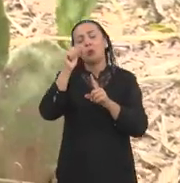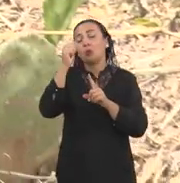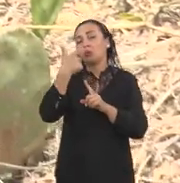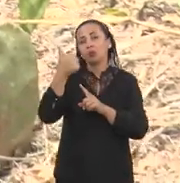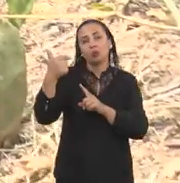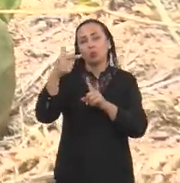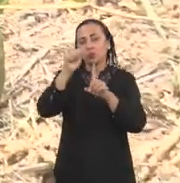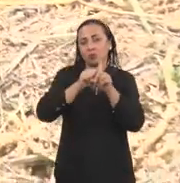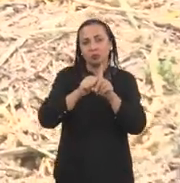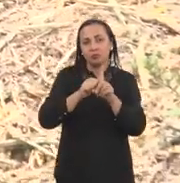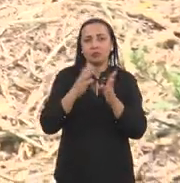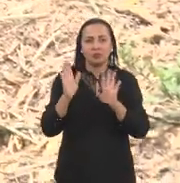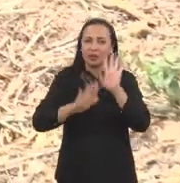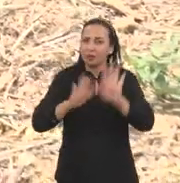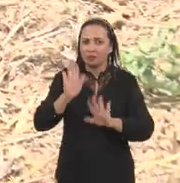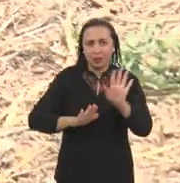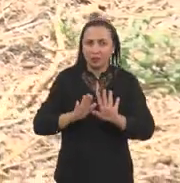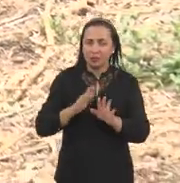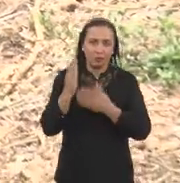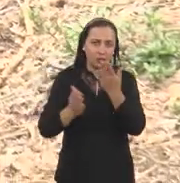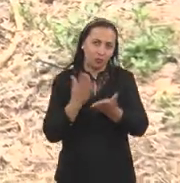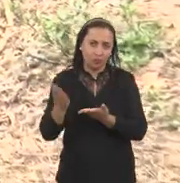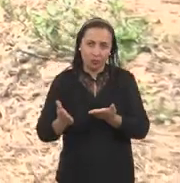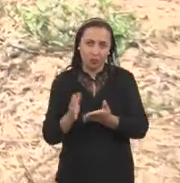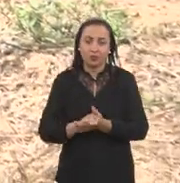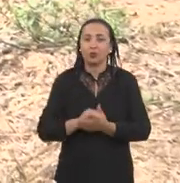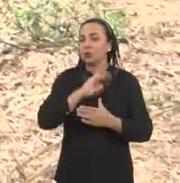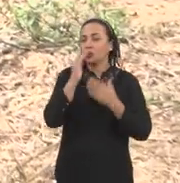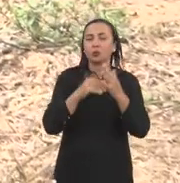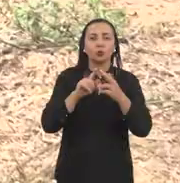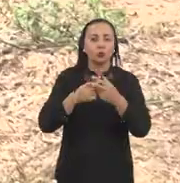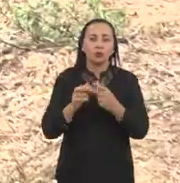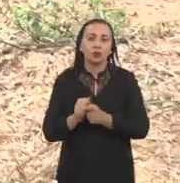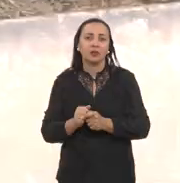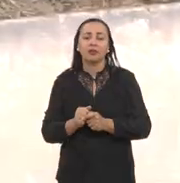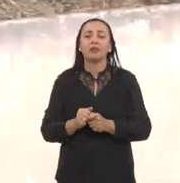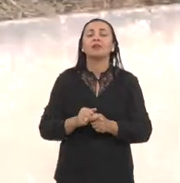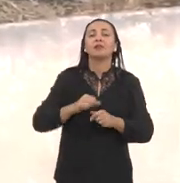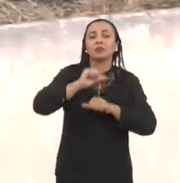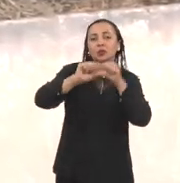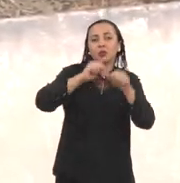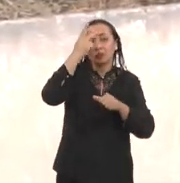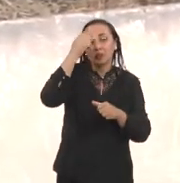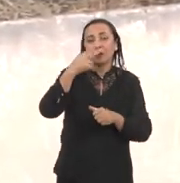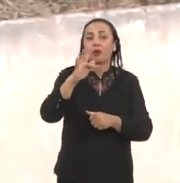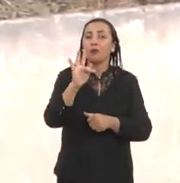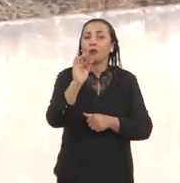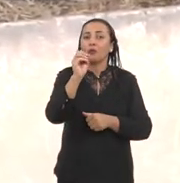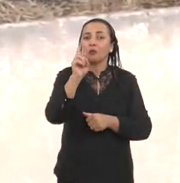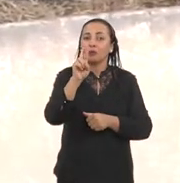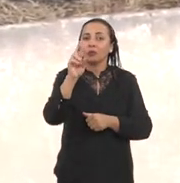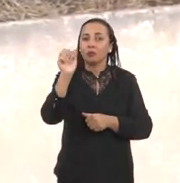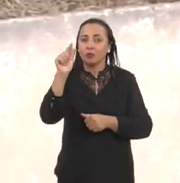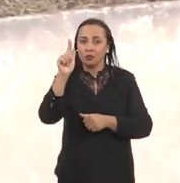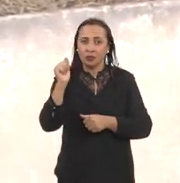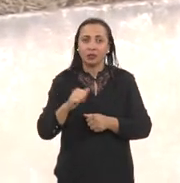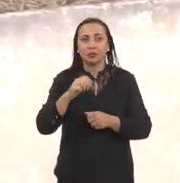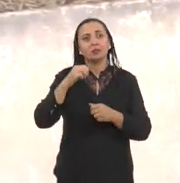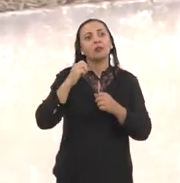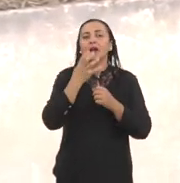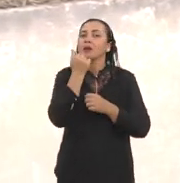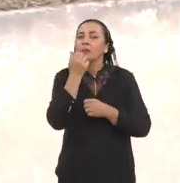18 ou 12 meses, a depender do tratamento que sendo utilizado. E toda essa produção vai ser convertida em forragem para